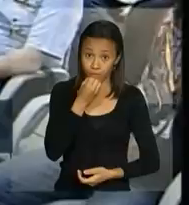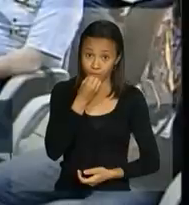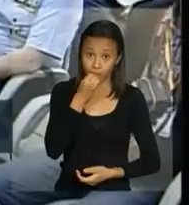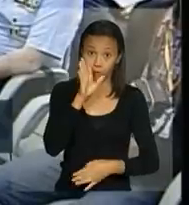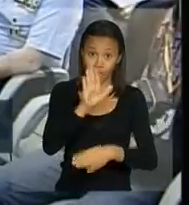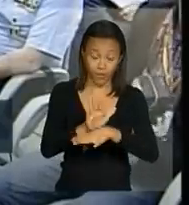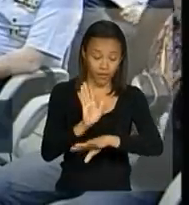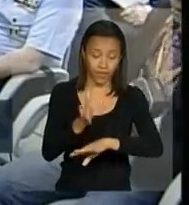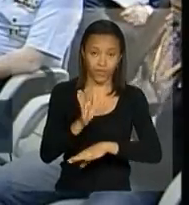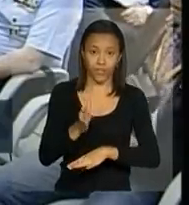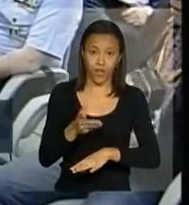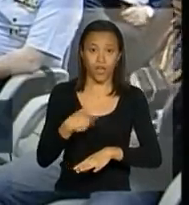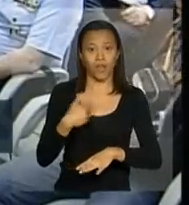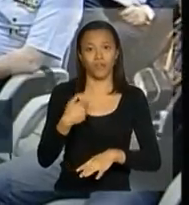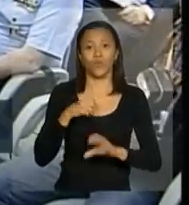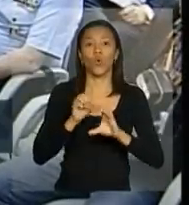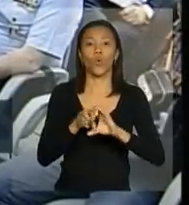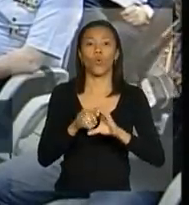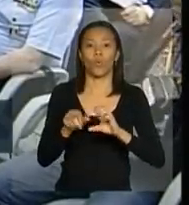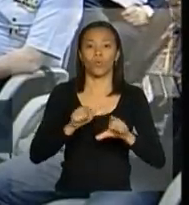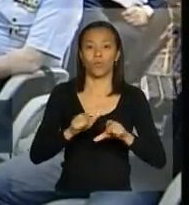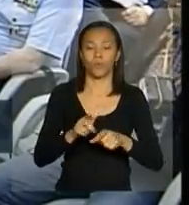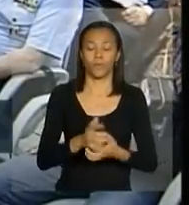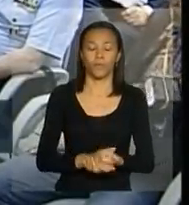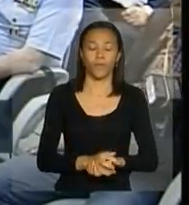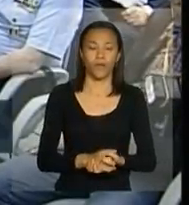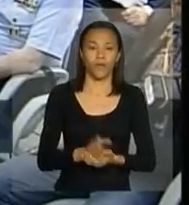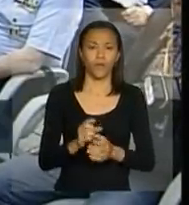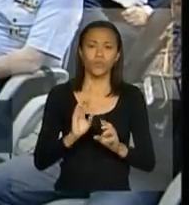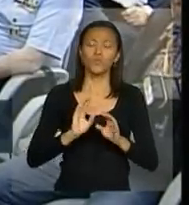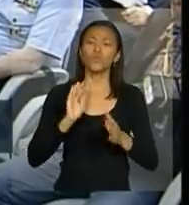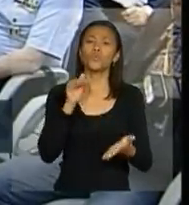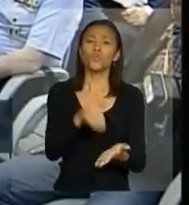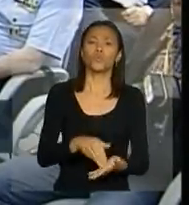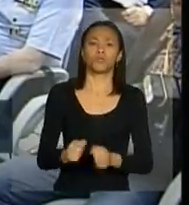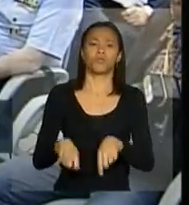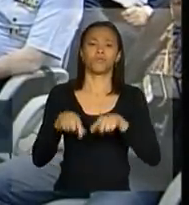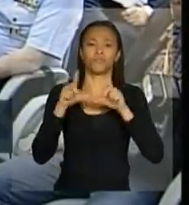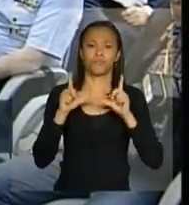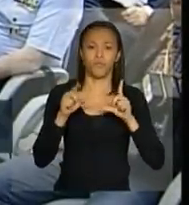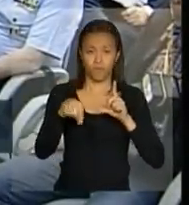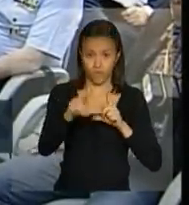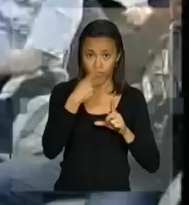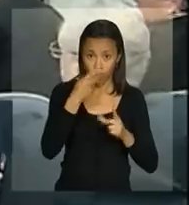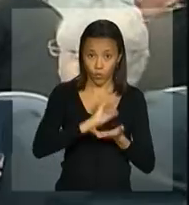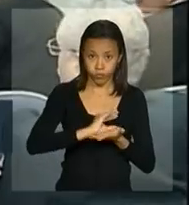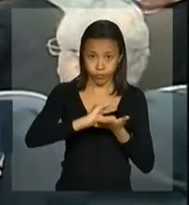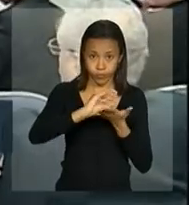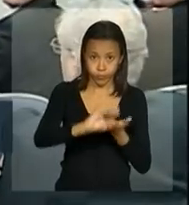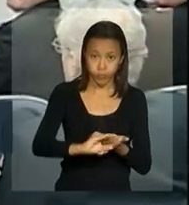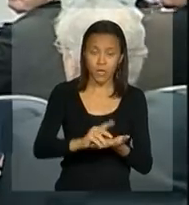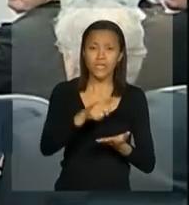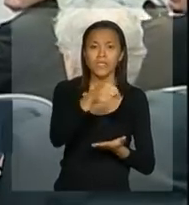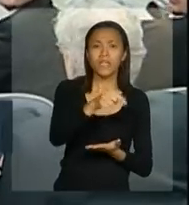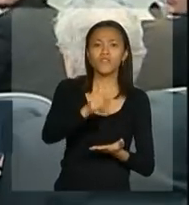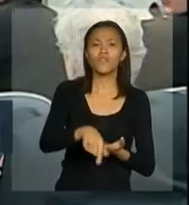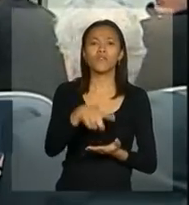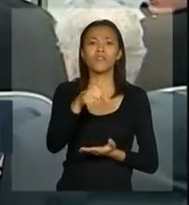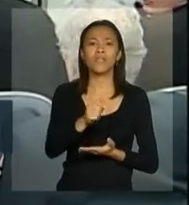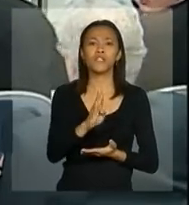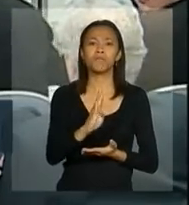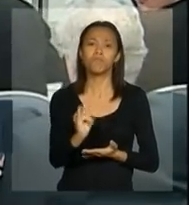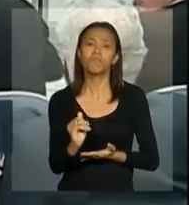tarde. Zé Maurício da TV Globo. Ministro, no último slide o senhor falou sobre recursos, dotação atual R 7,7